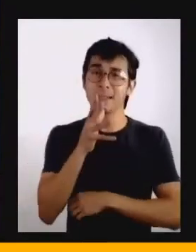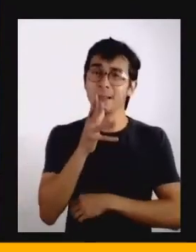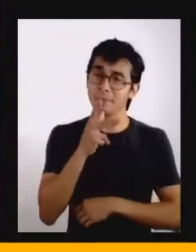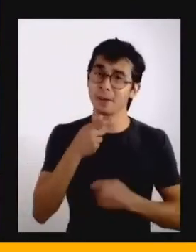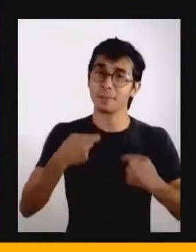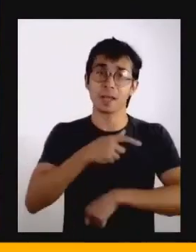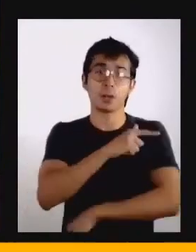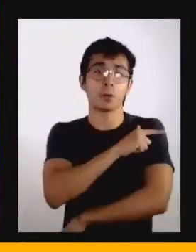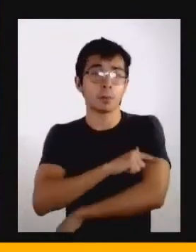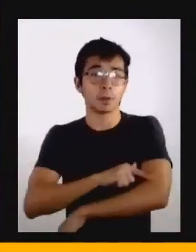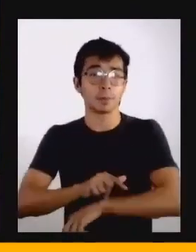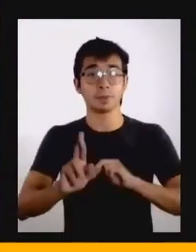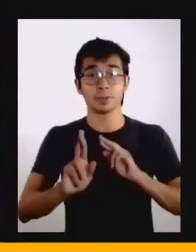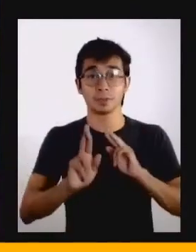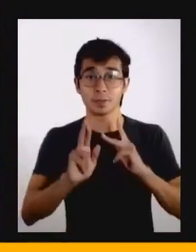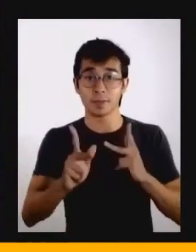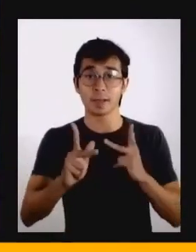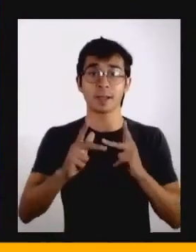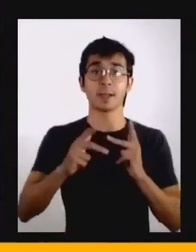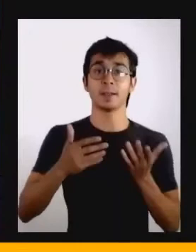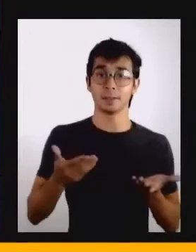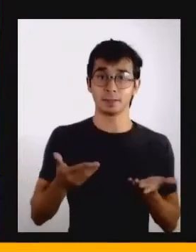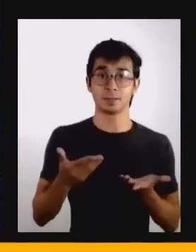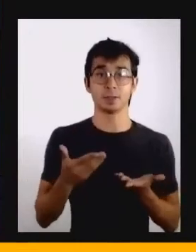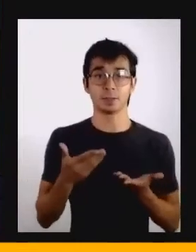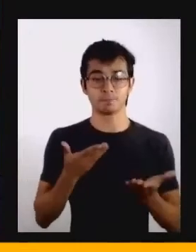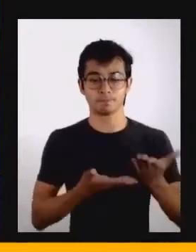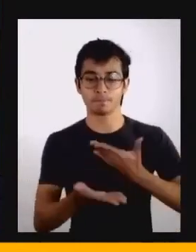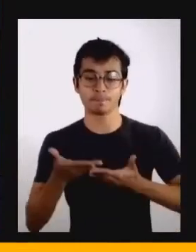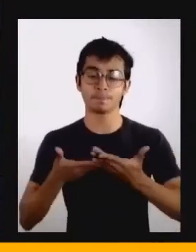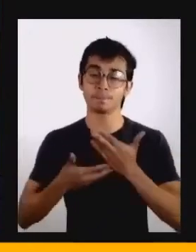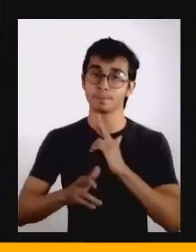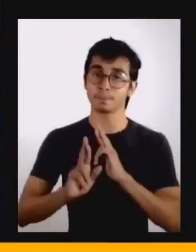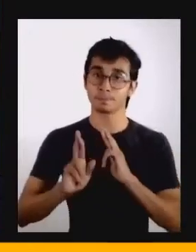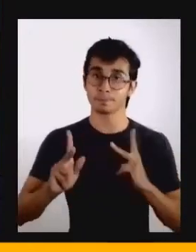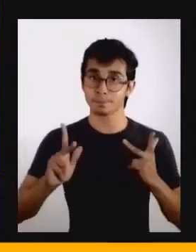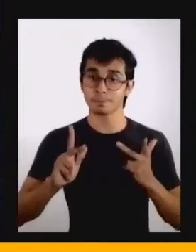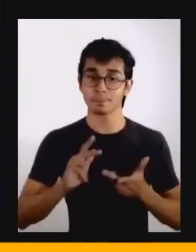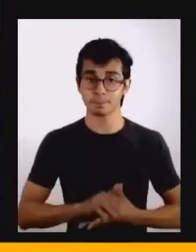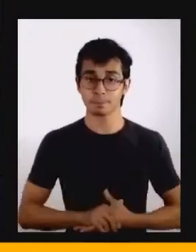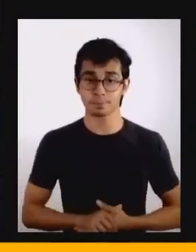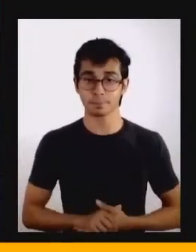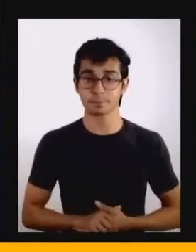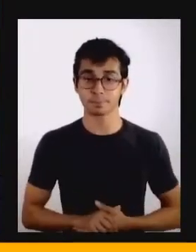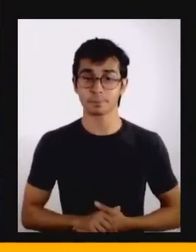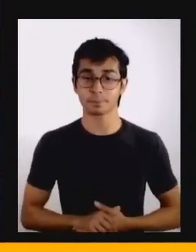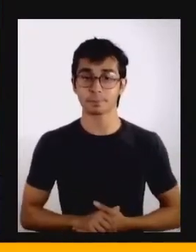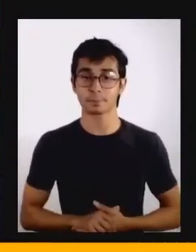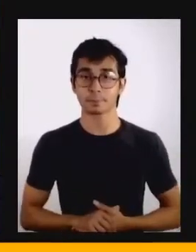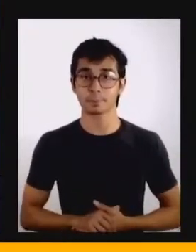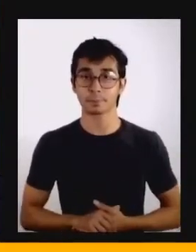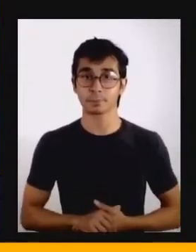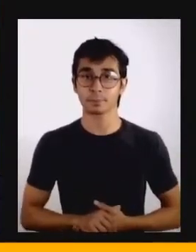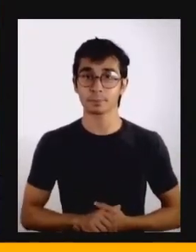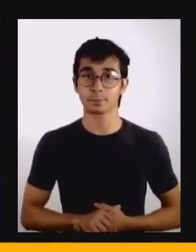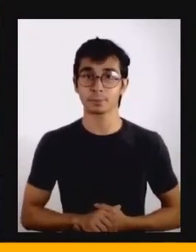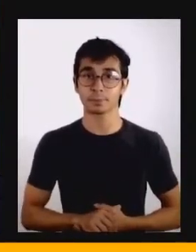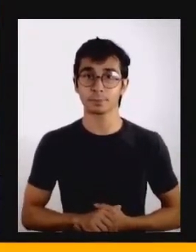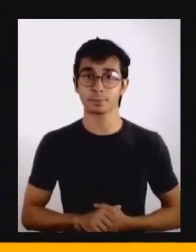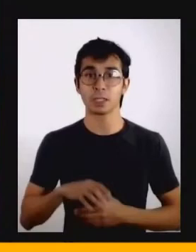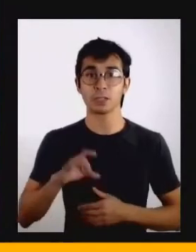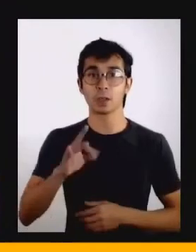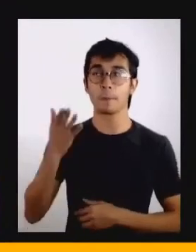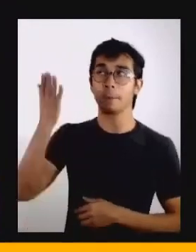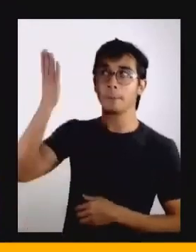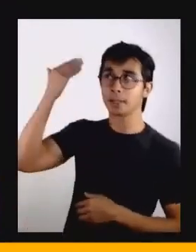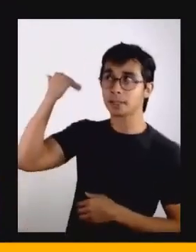viram que é um assunto que é mais denso do que simplesmente a gente falar de passado, presente e